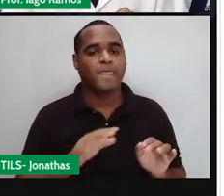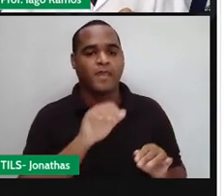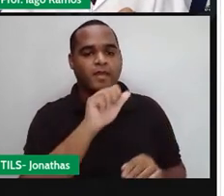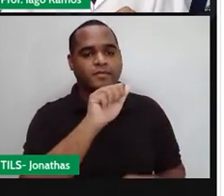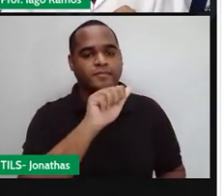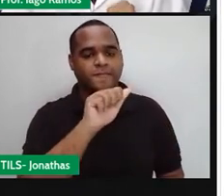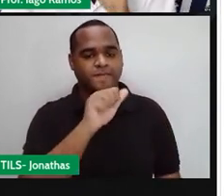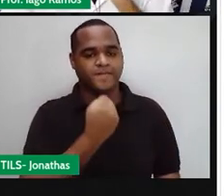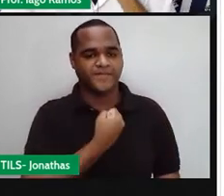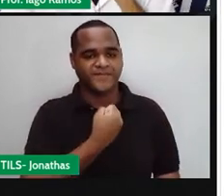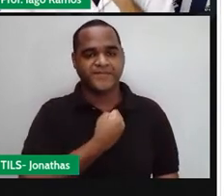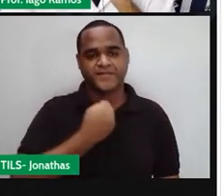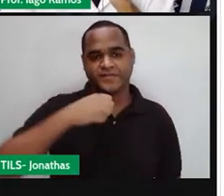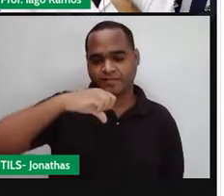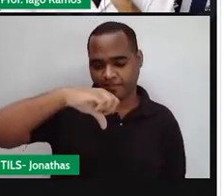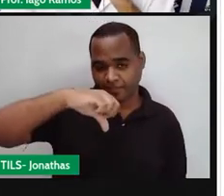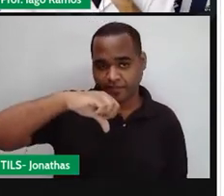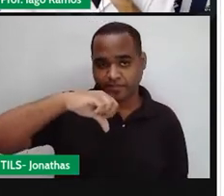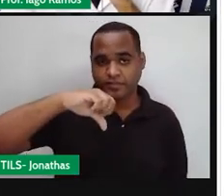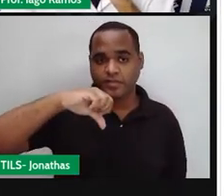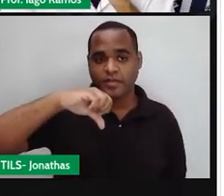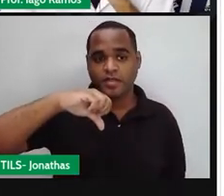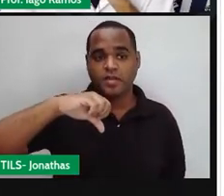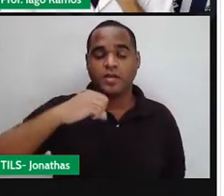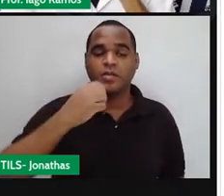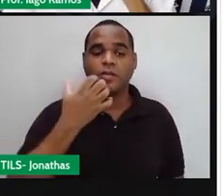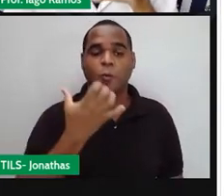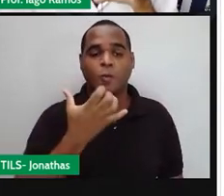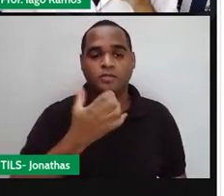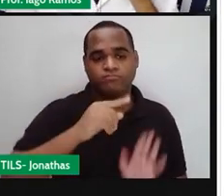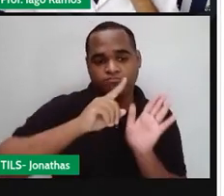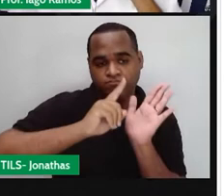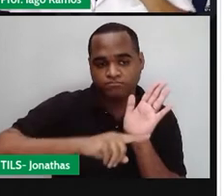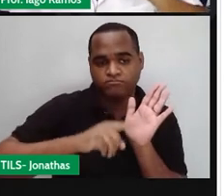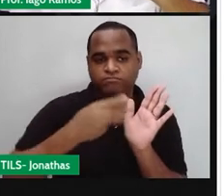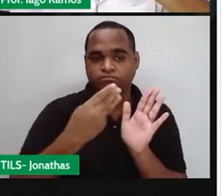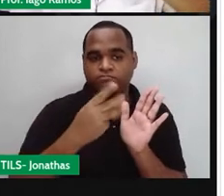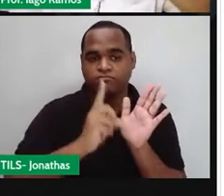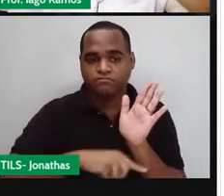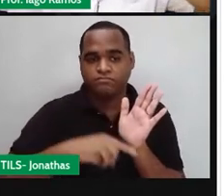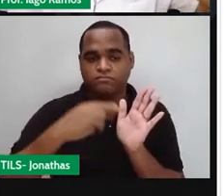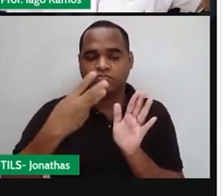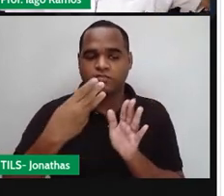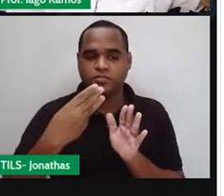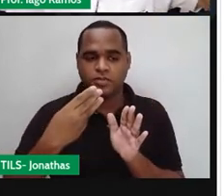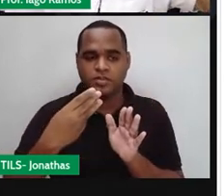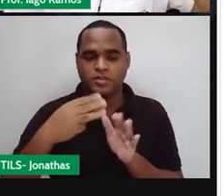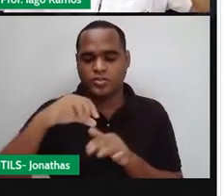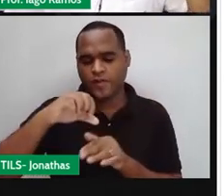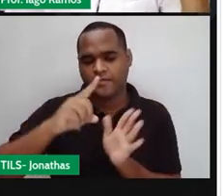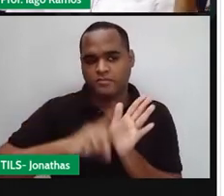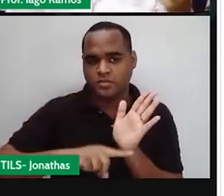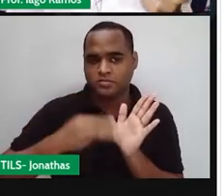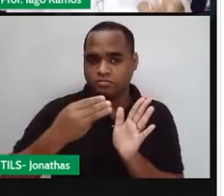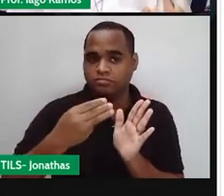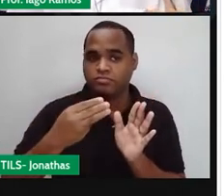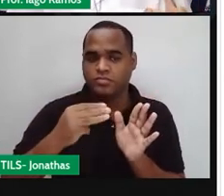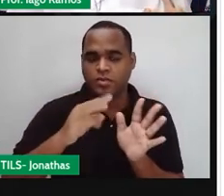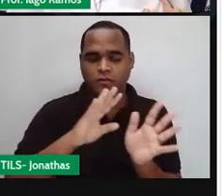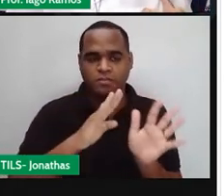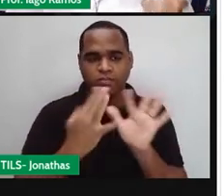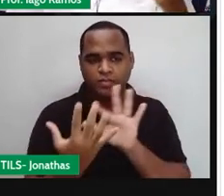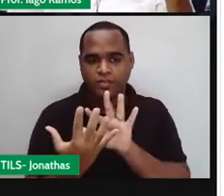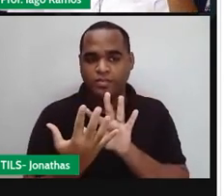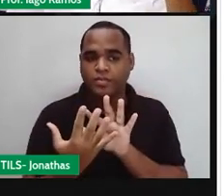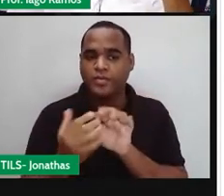nove e preciso dividir por menos três. Então, eu vou pensar de maneira inversa.